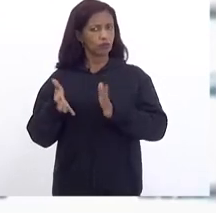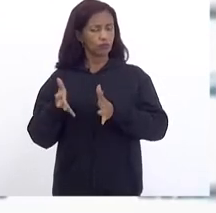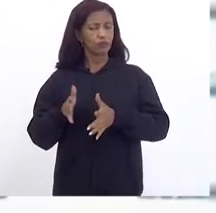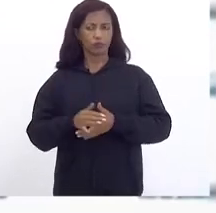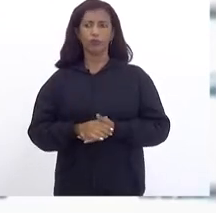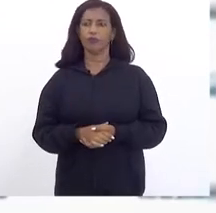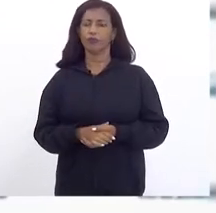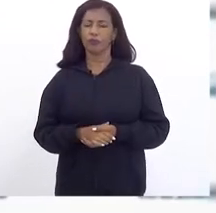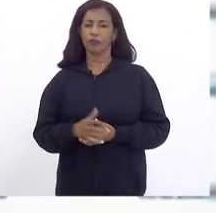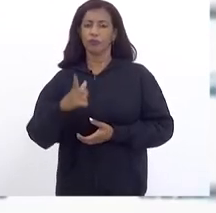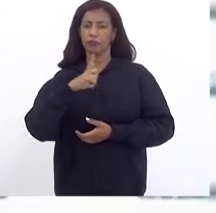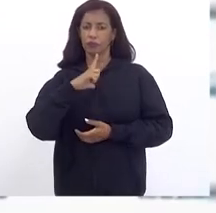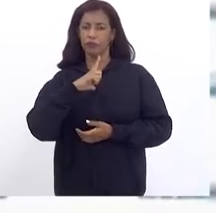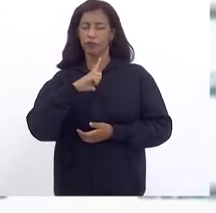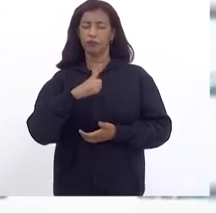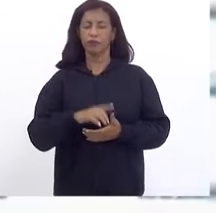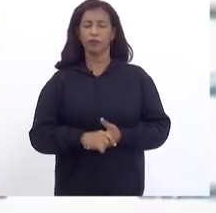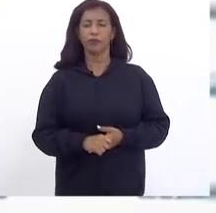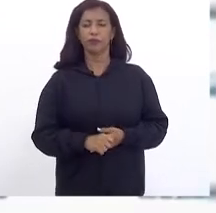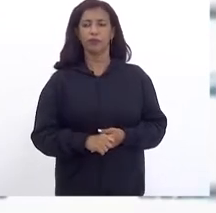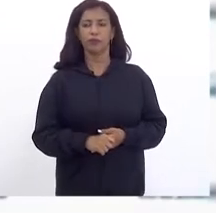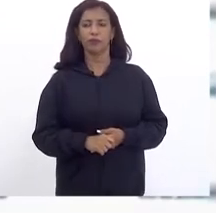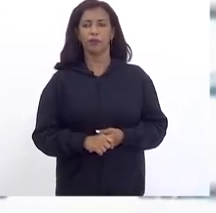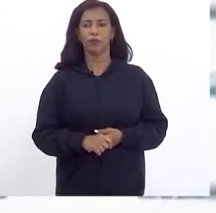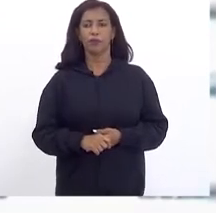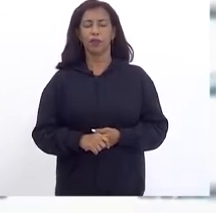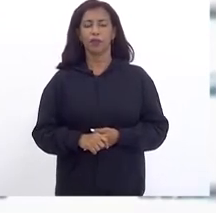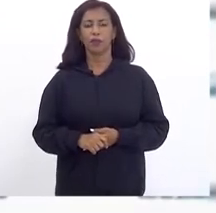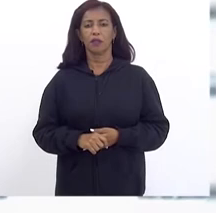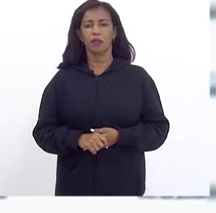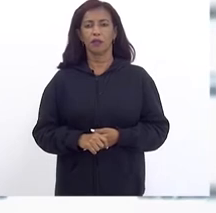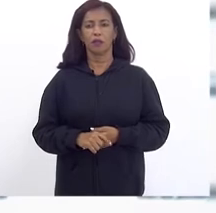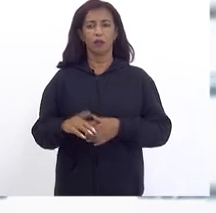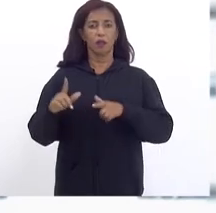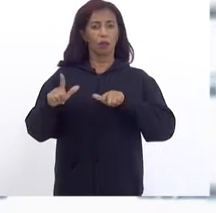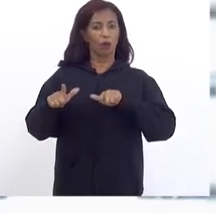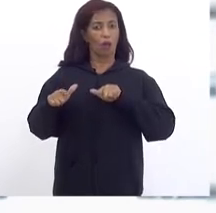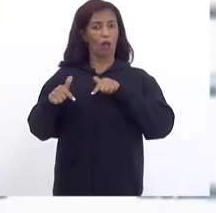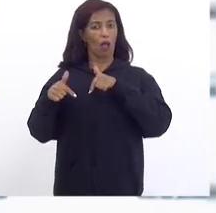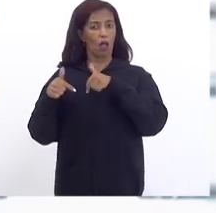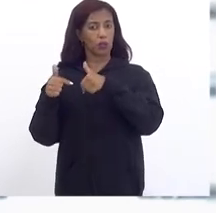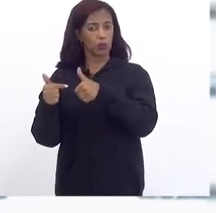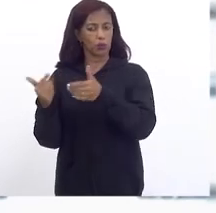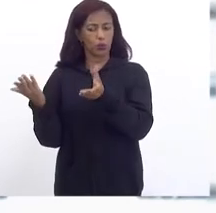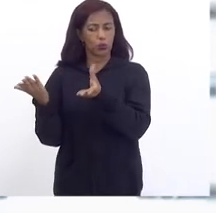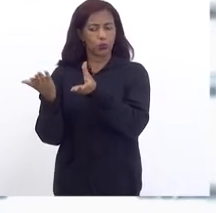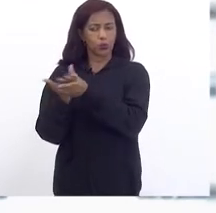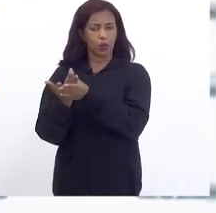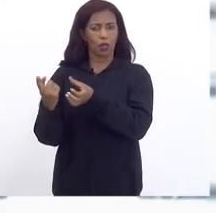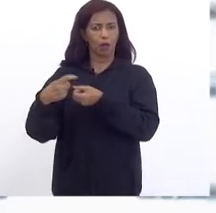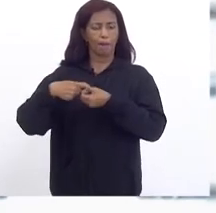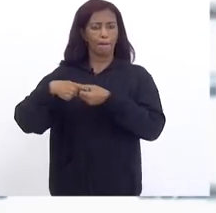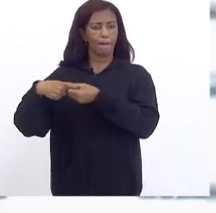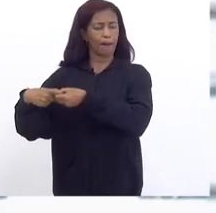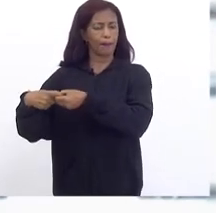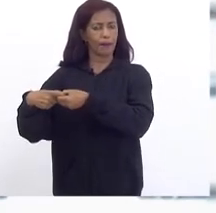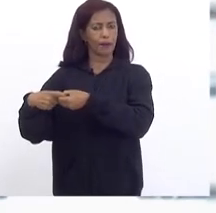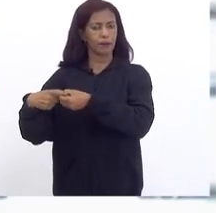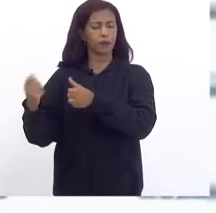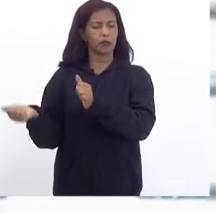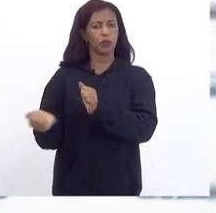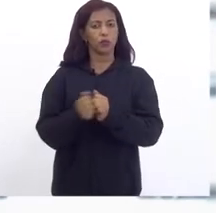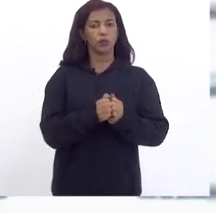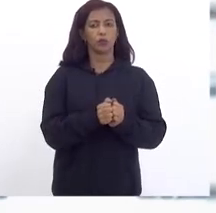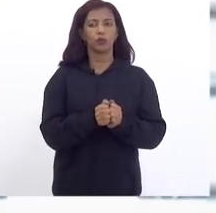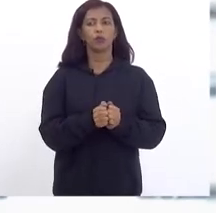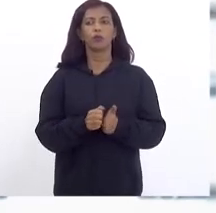Temos Entre elas Ações Em parceria Com a